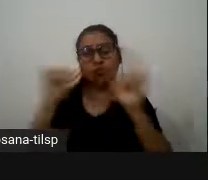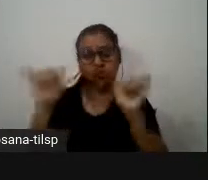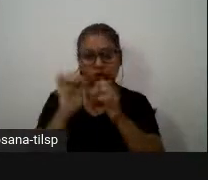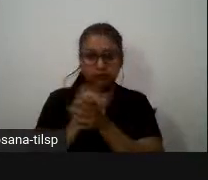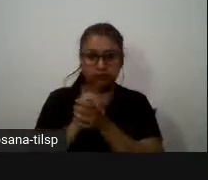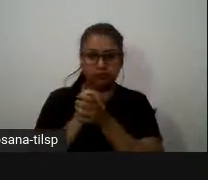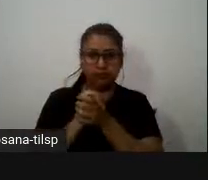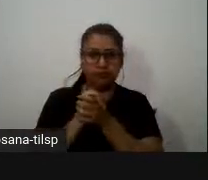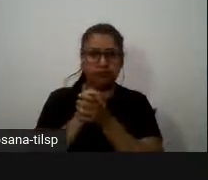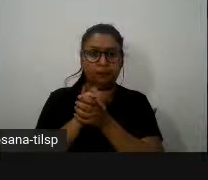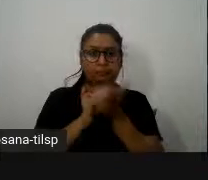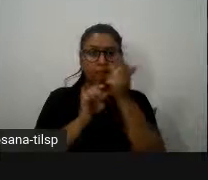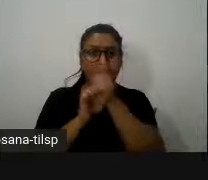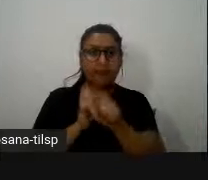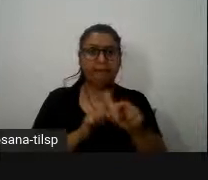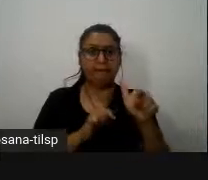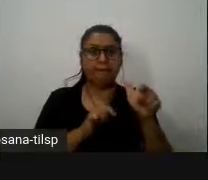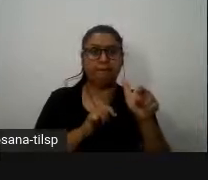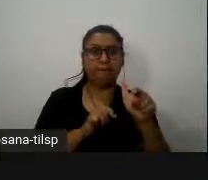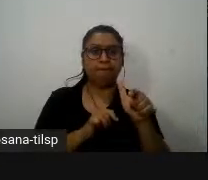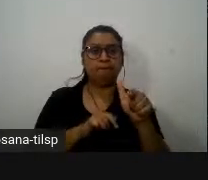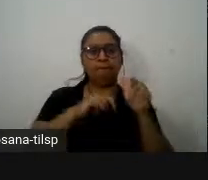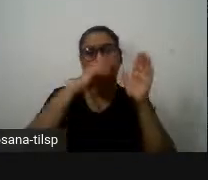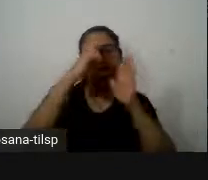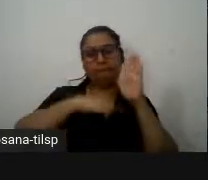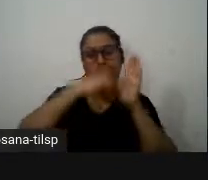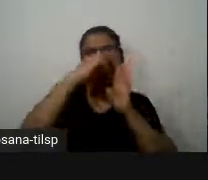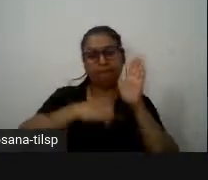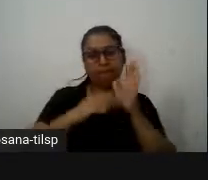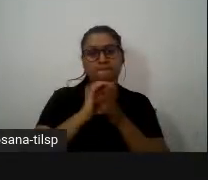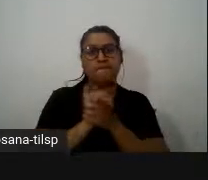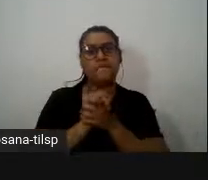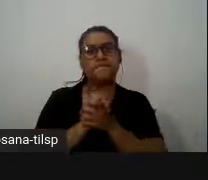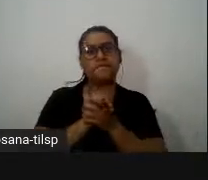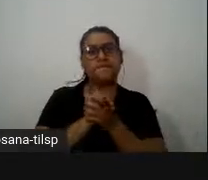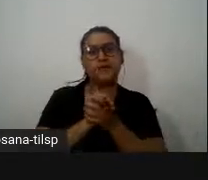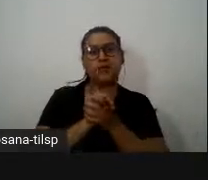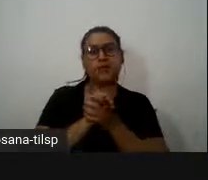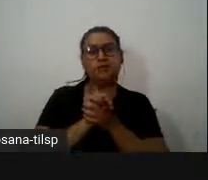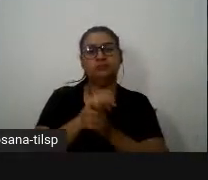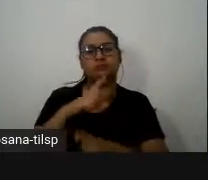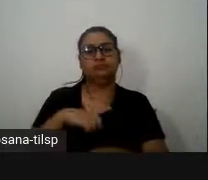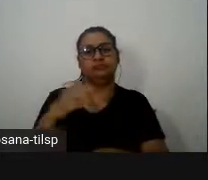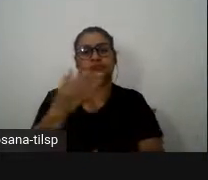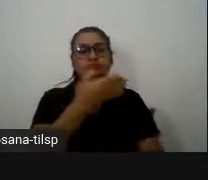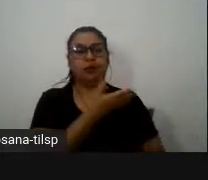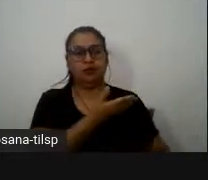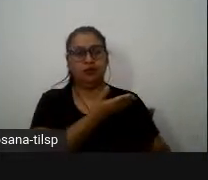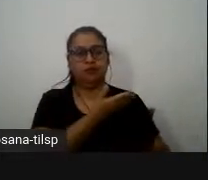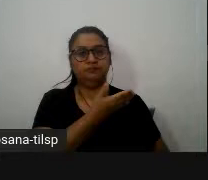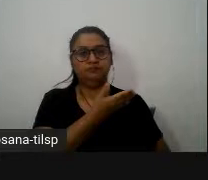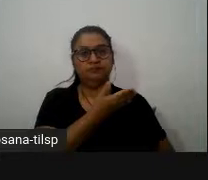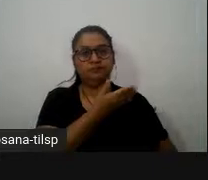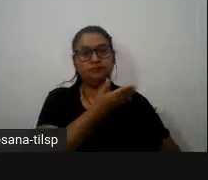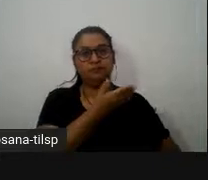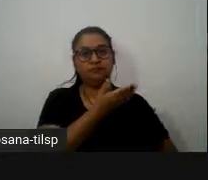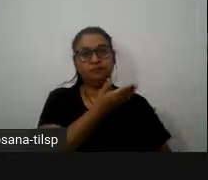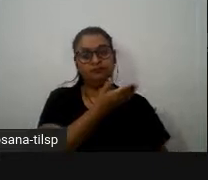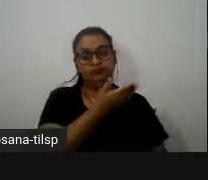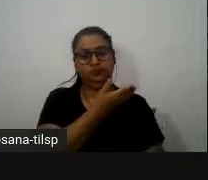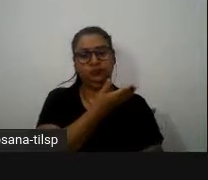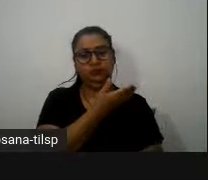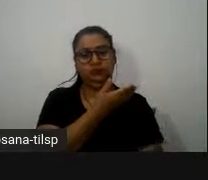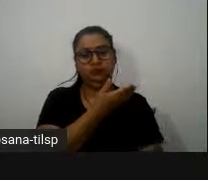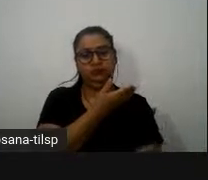continuo a ler a citação um cidadão com literacia científica é capaz de produzir um discurso fundamentado sobre ciência e